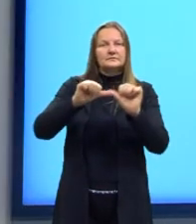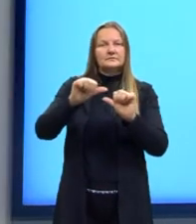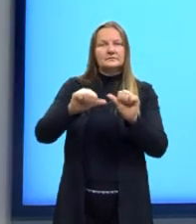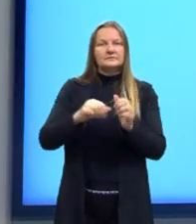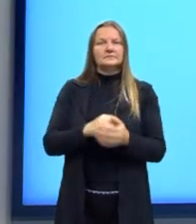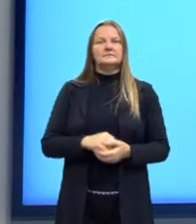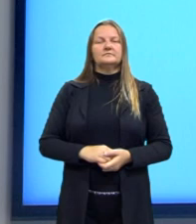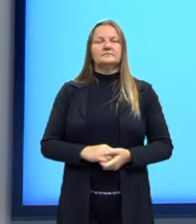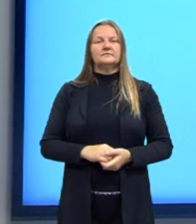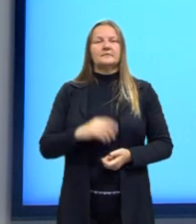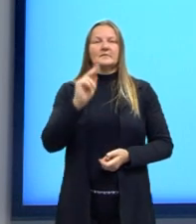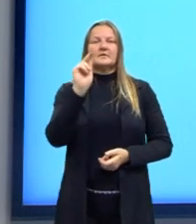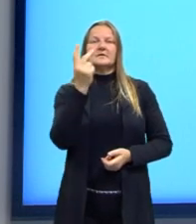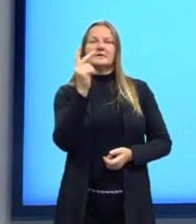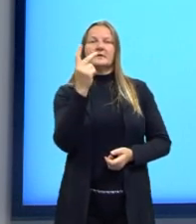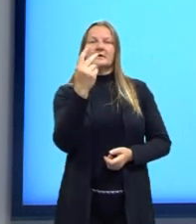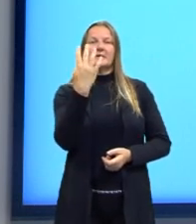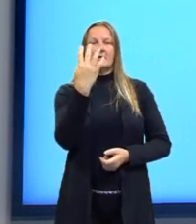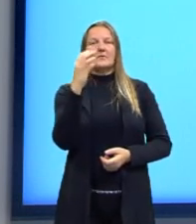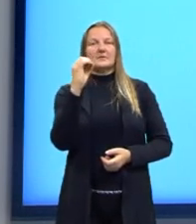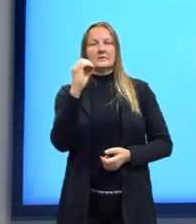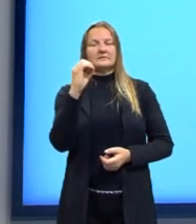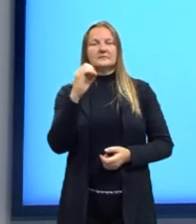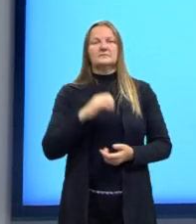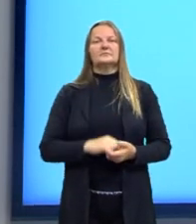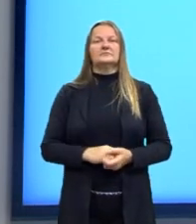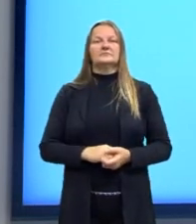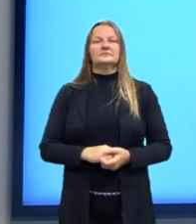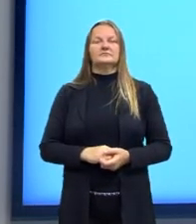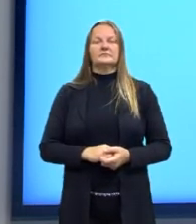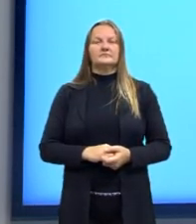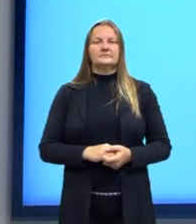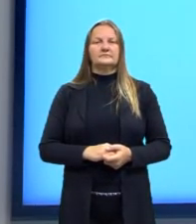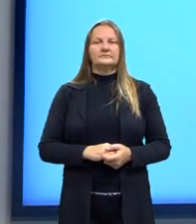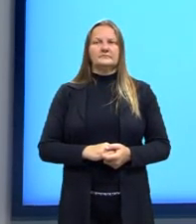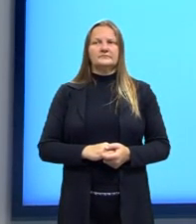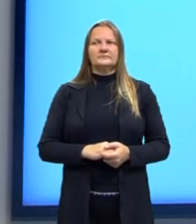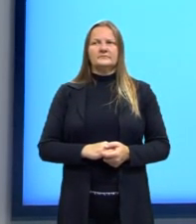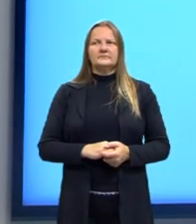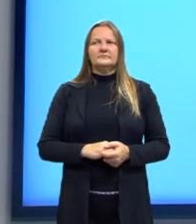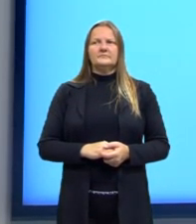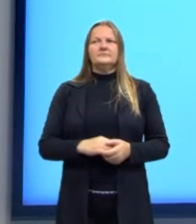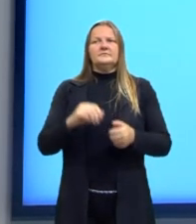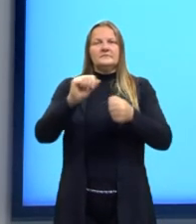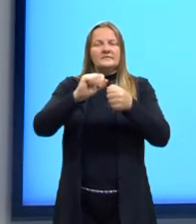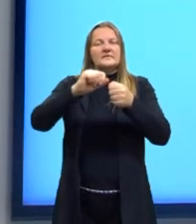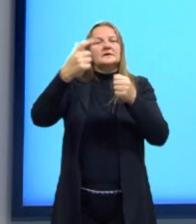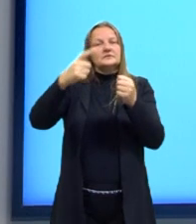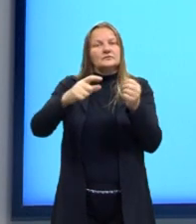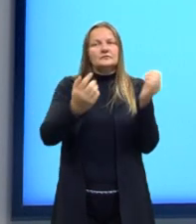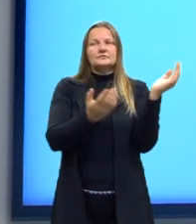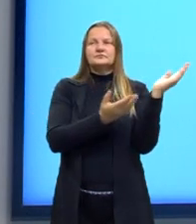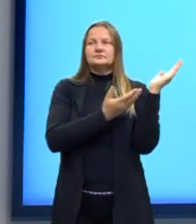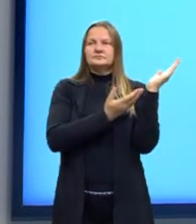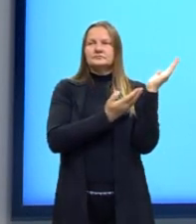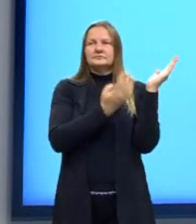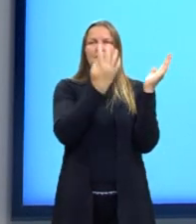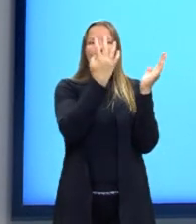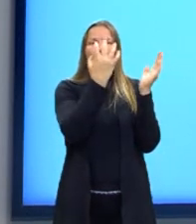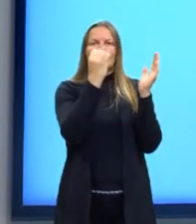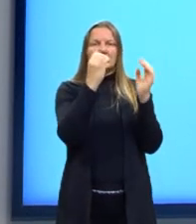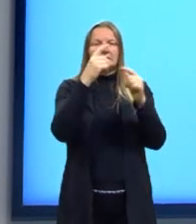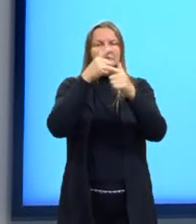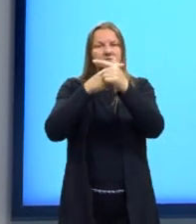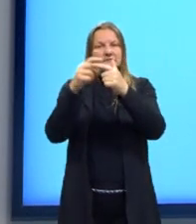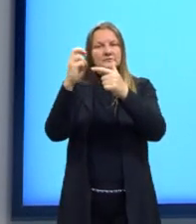substituir o H por 40. Então 40 centímetros, né? Novamente, dividimos primeiro pelo